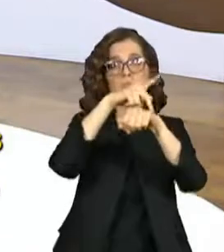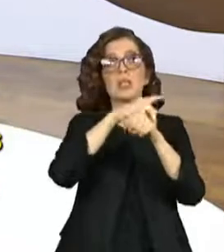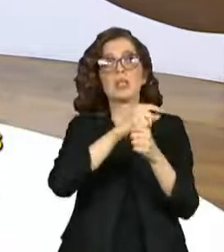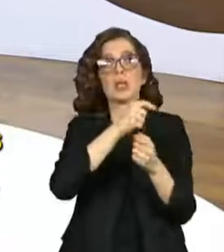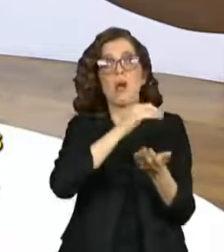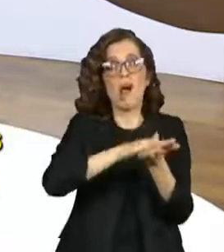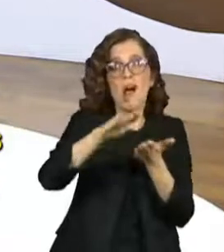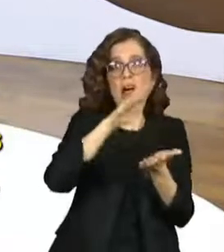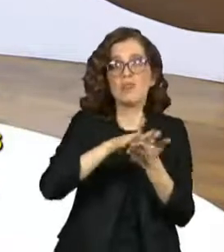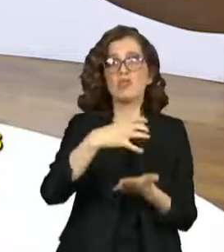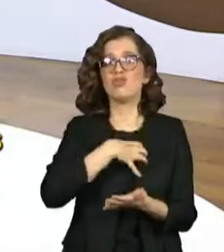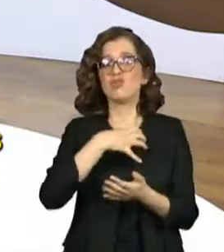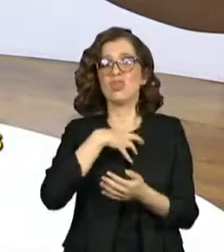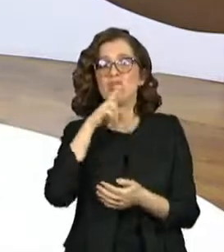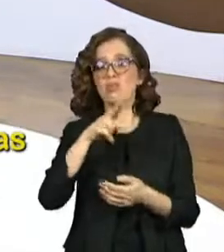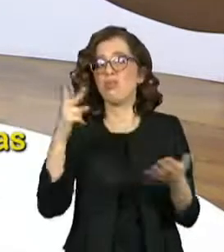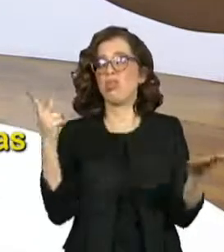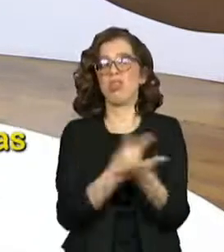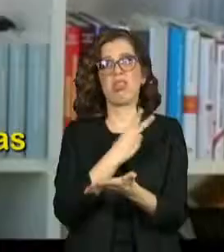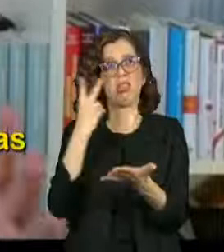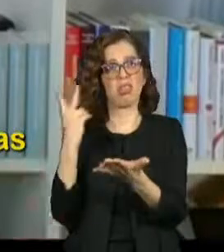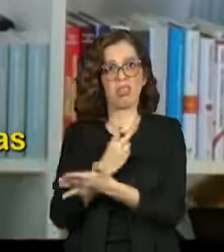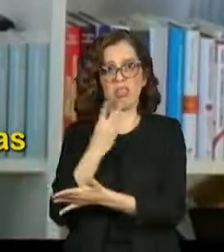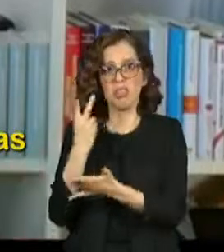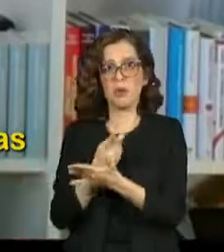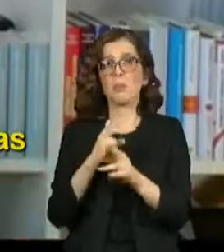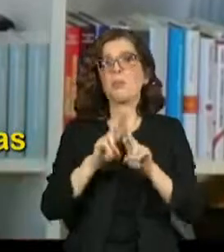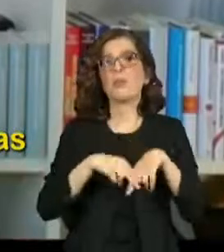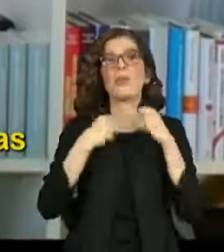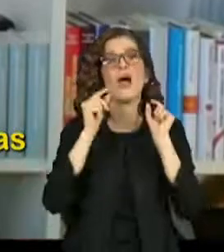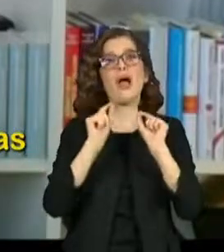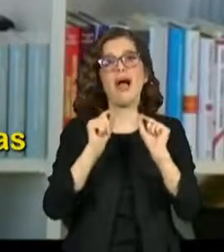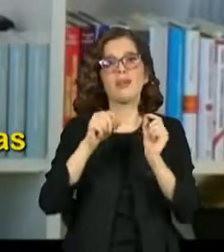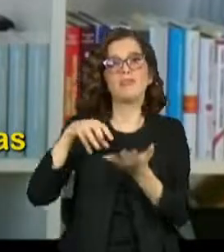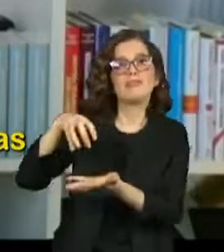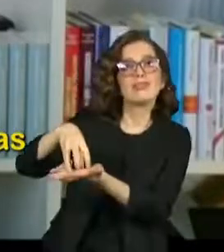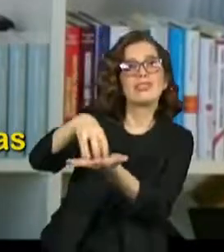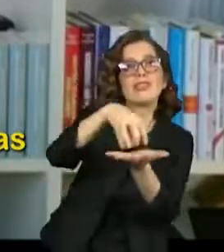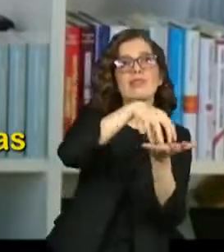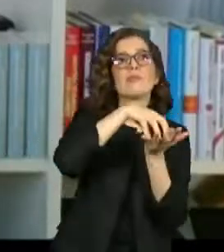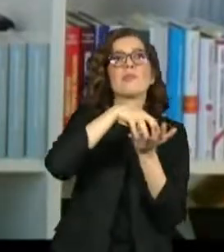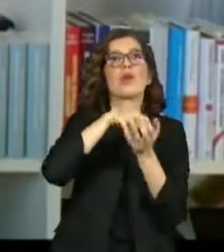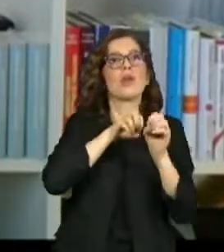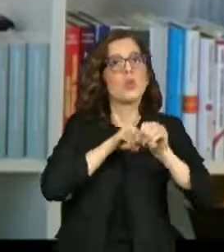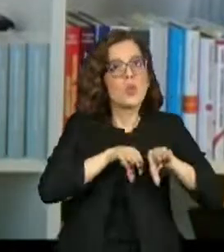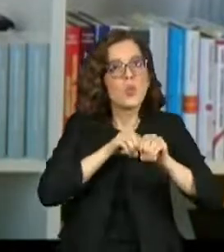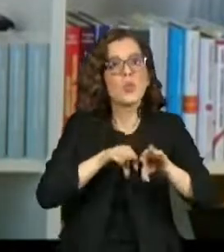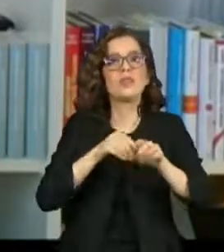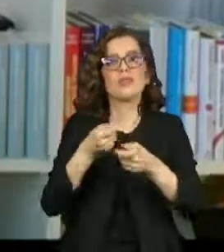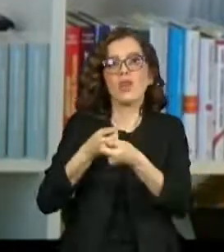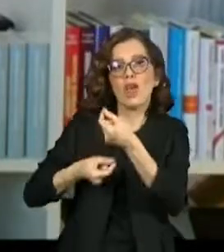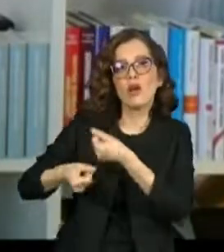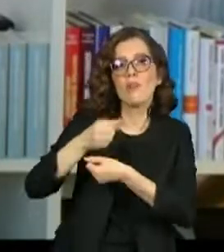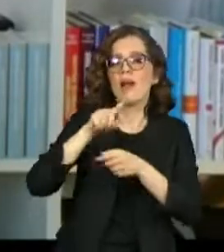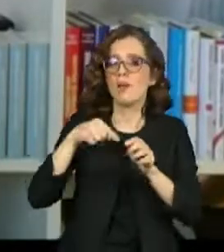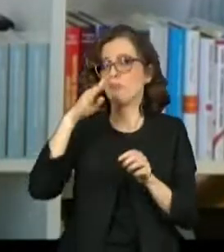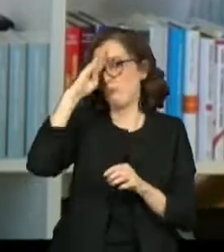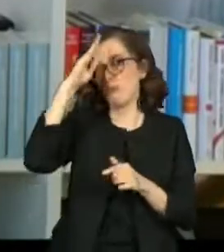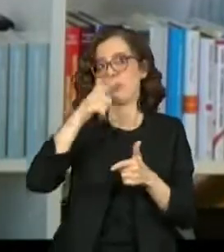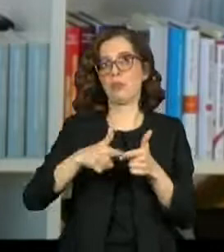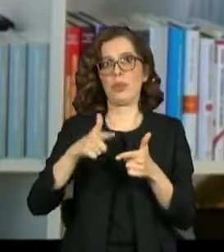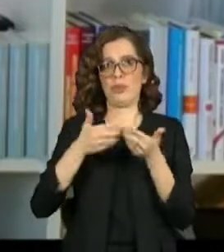educação, mas os resultados não são muito bons, e tem que ter a loja de educacionais estruturadas, e isso também é um fato.